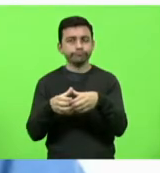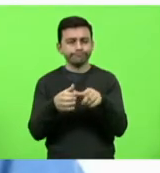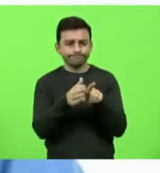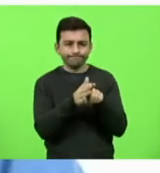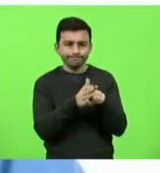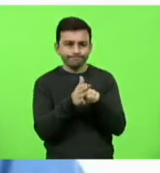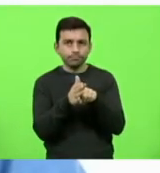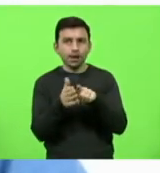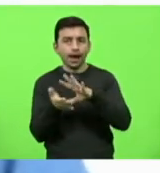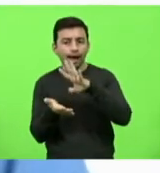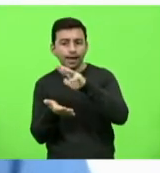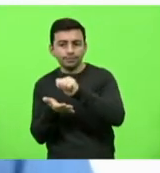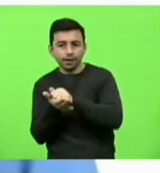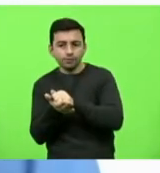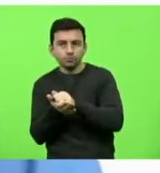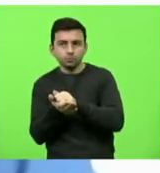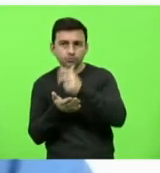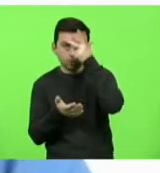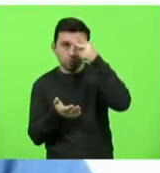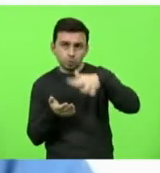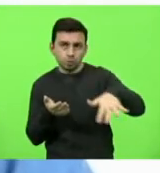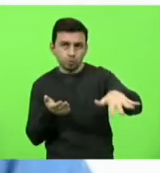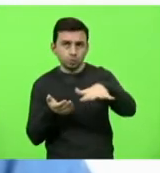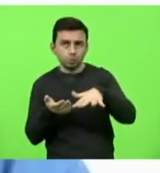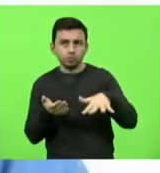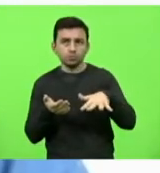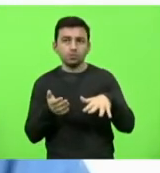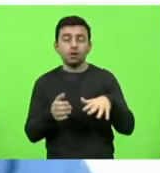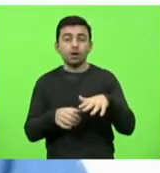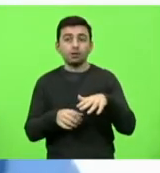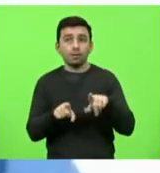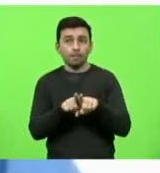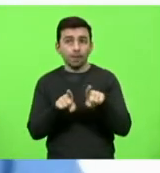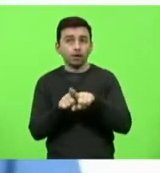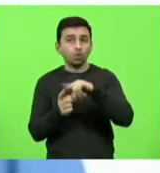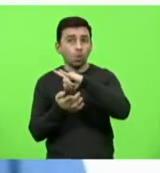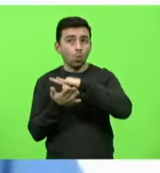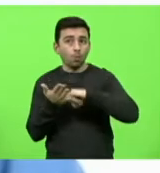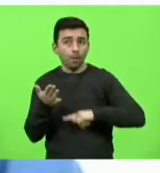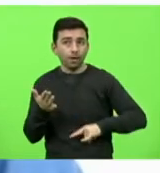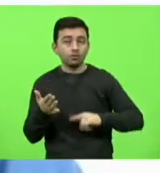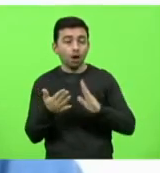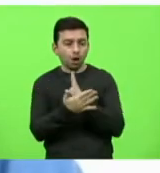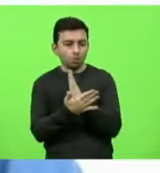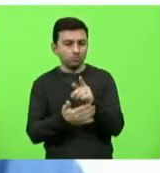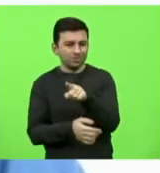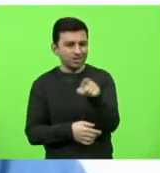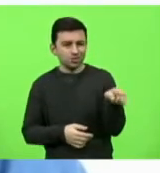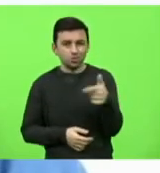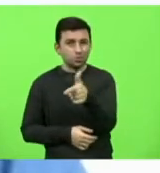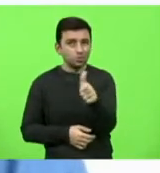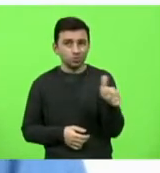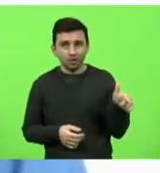cadastro, providenciar documentação para quem não tem a documentação,